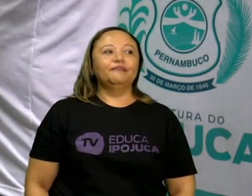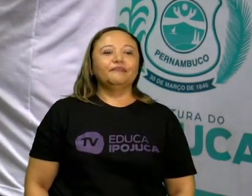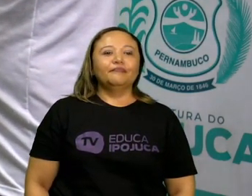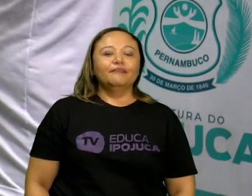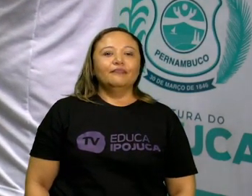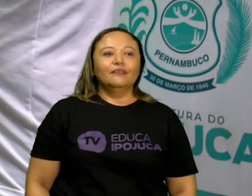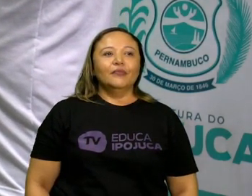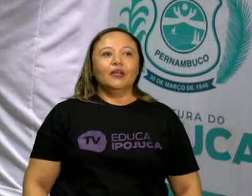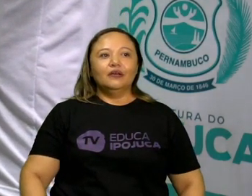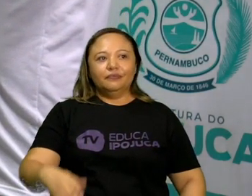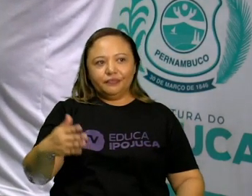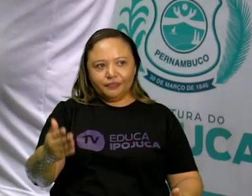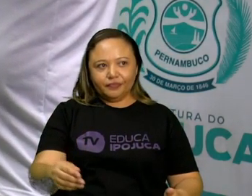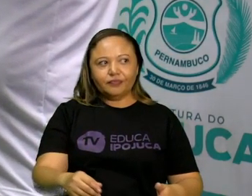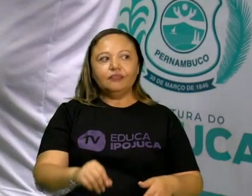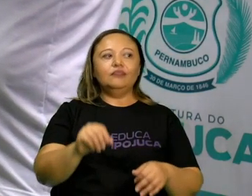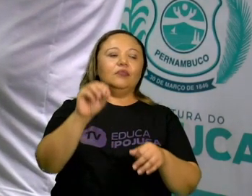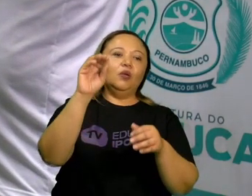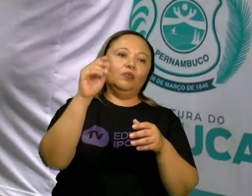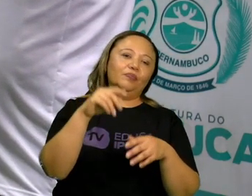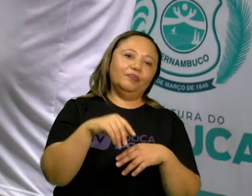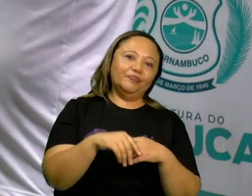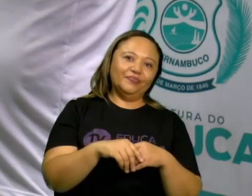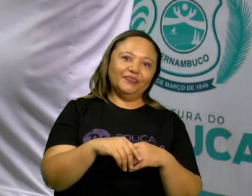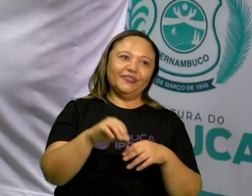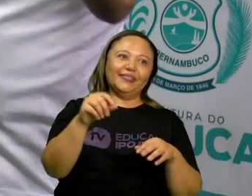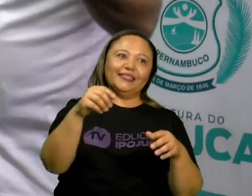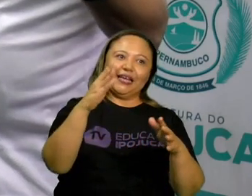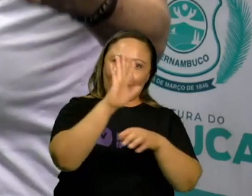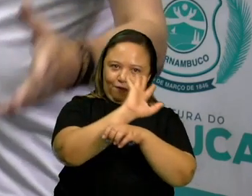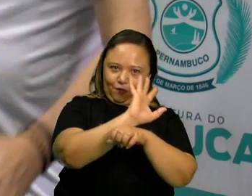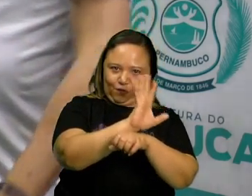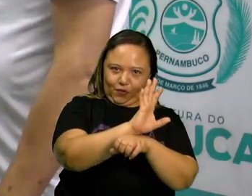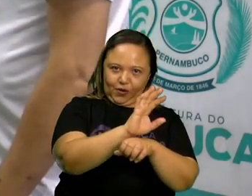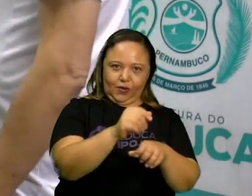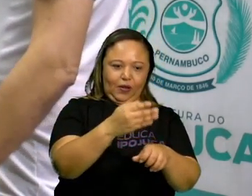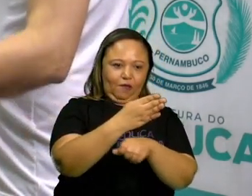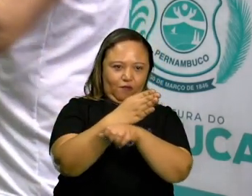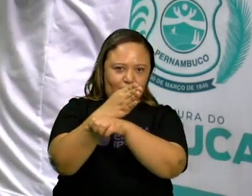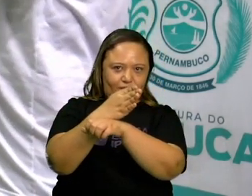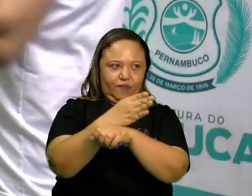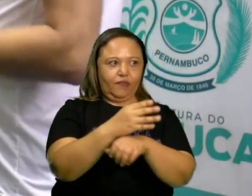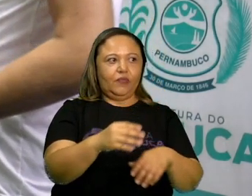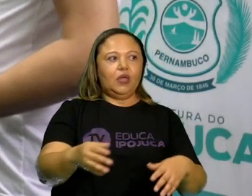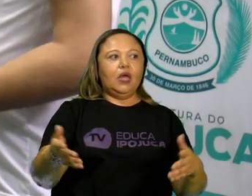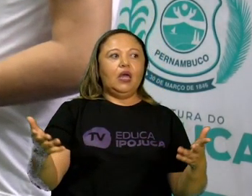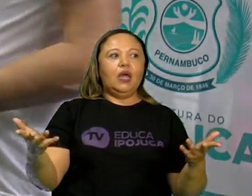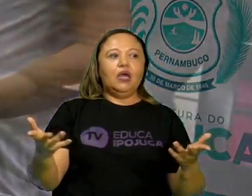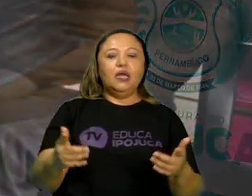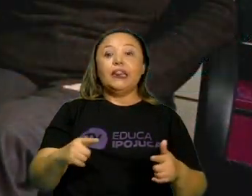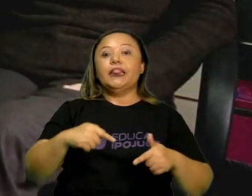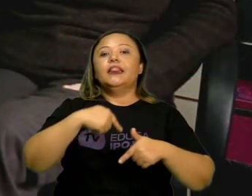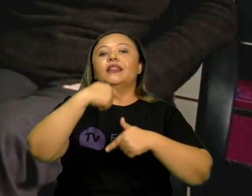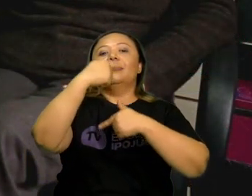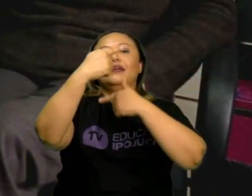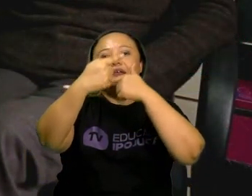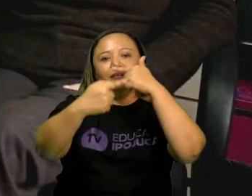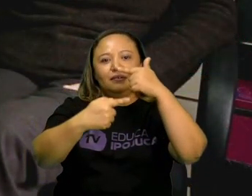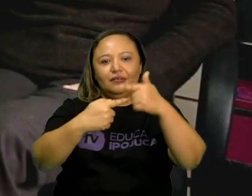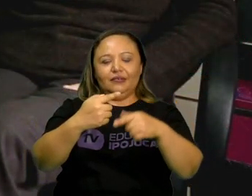Então, produção é a fase. Dois do projeto são as filmagens. E a pós-produção